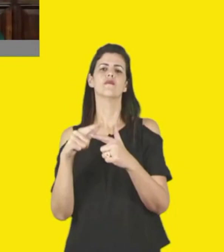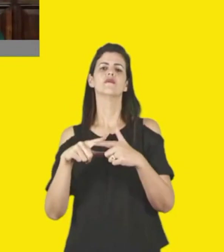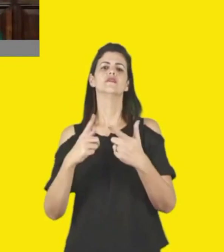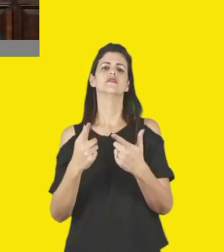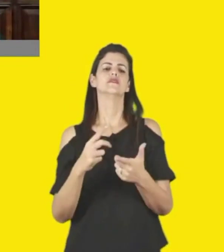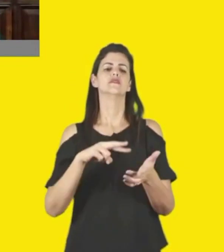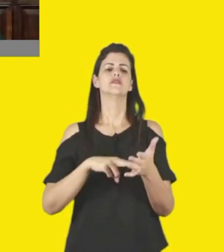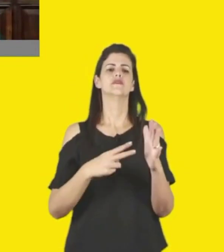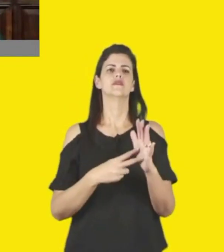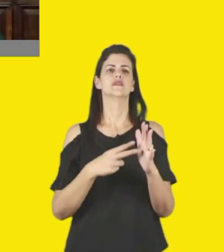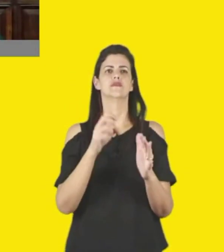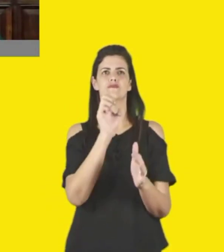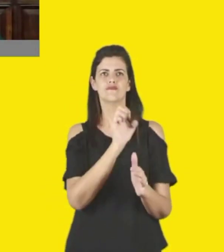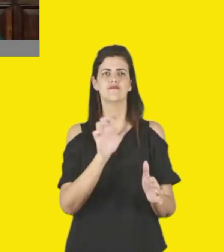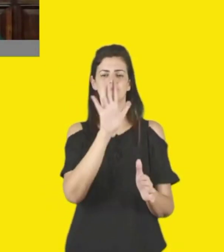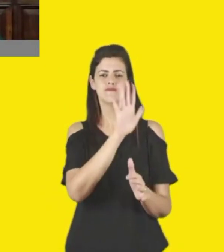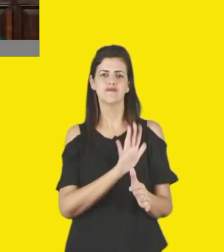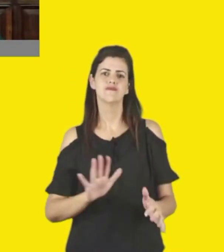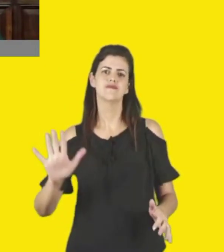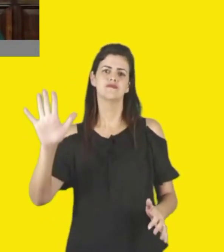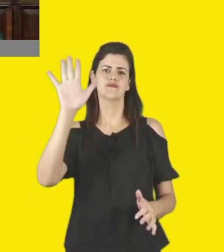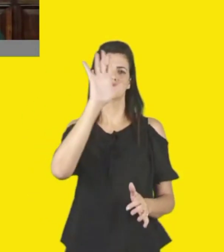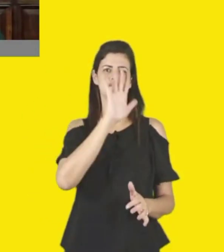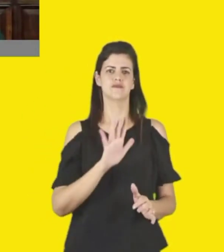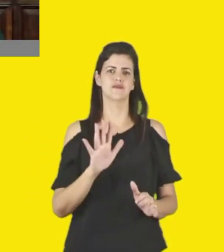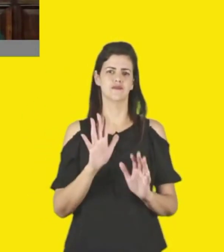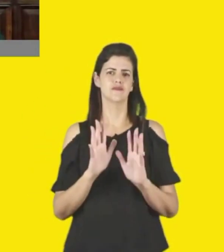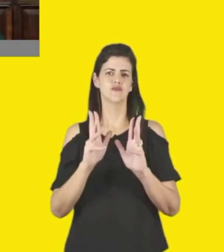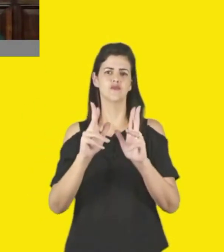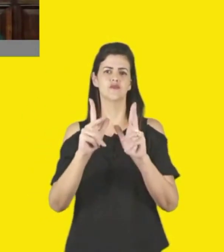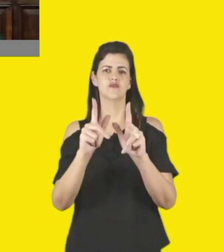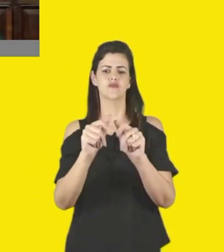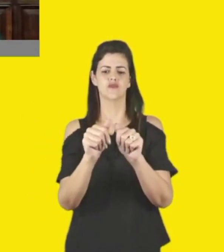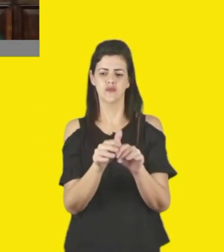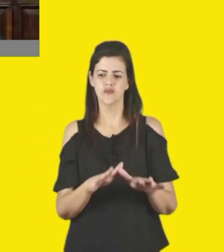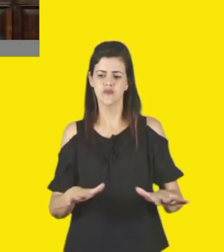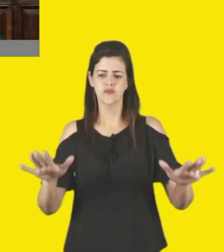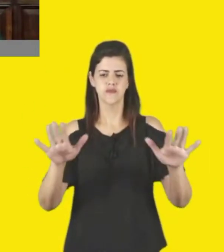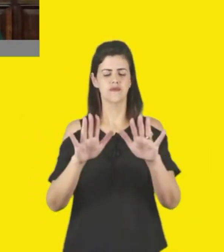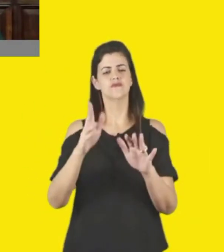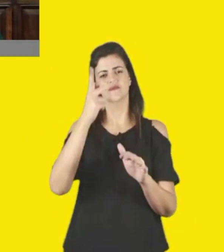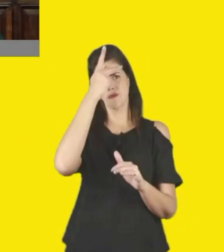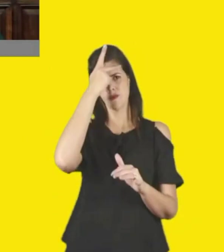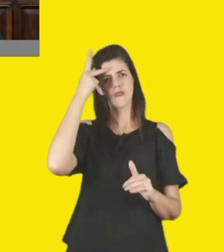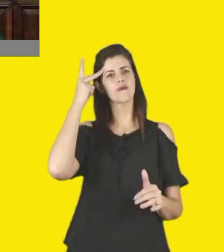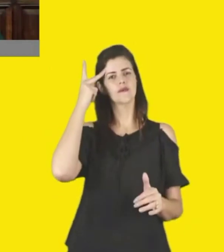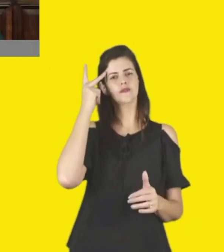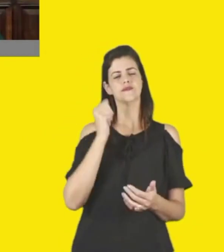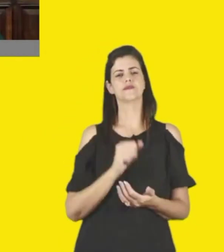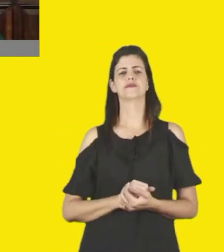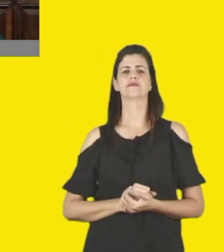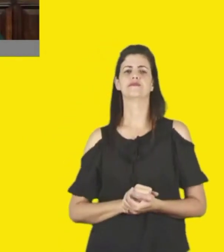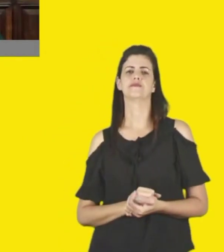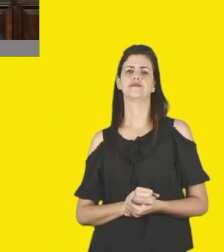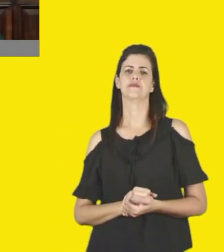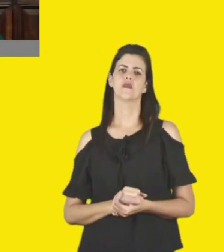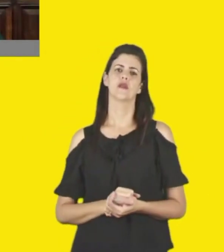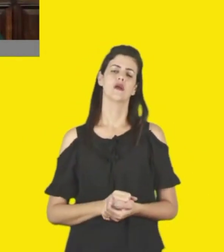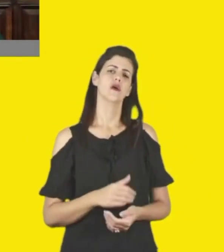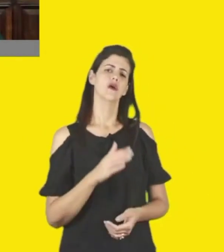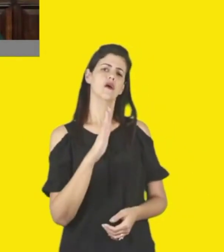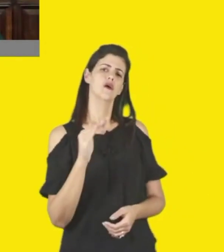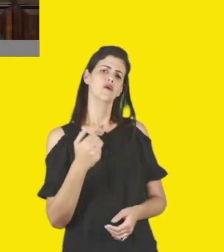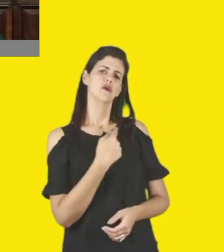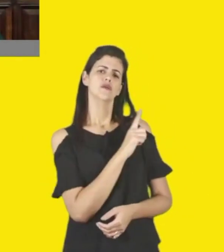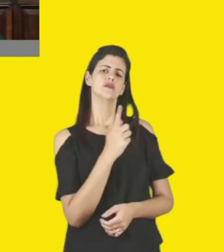não do Estado de São Paulo, mas do Estado, do público, muito do público. Quando a gente fala nesses aspectos, e aí,